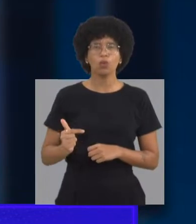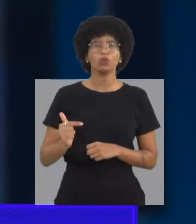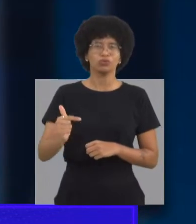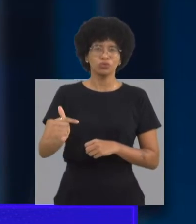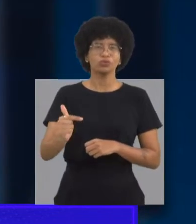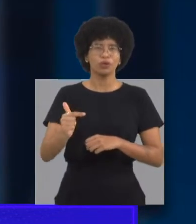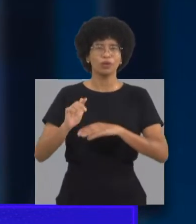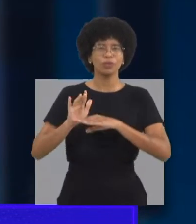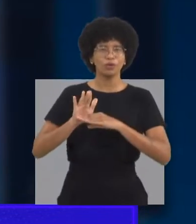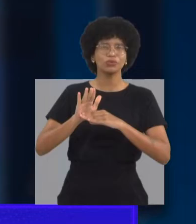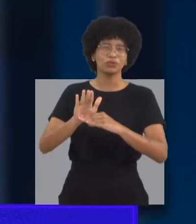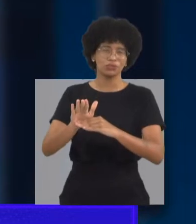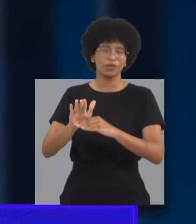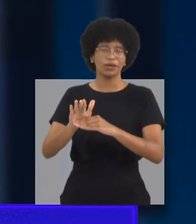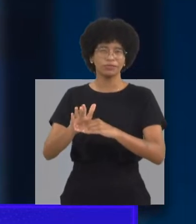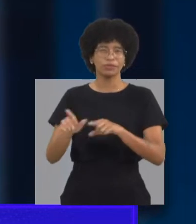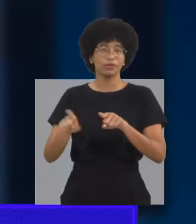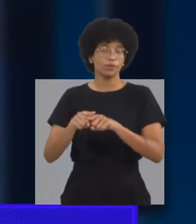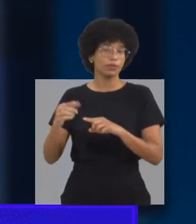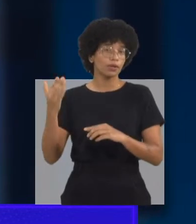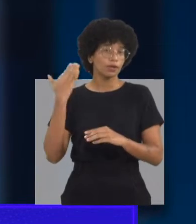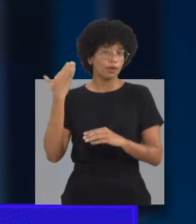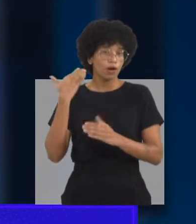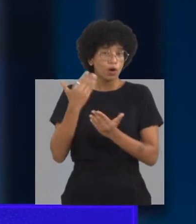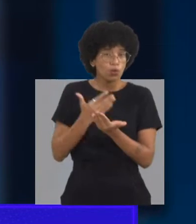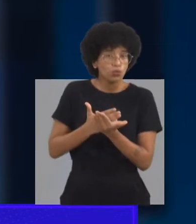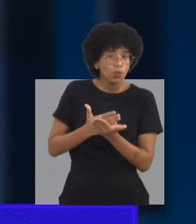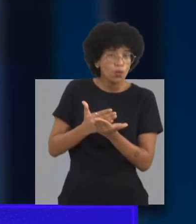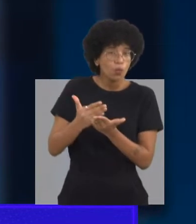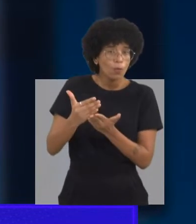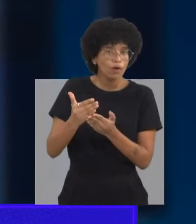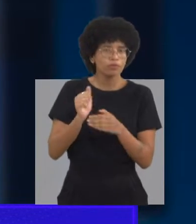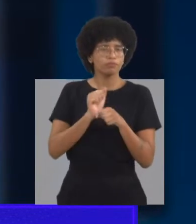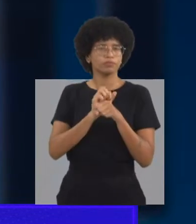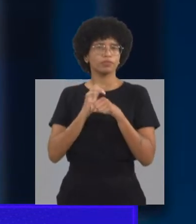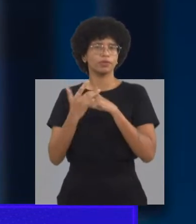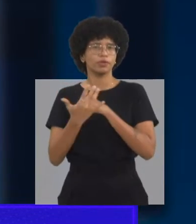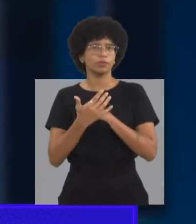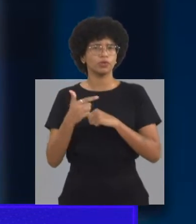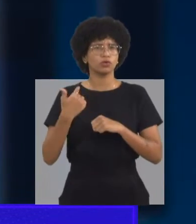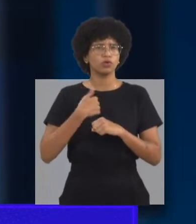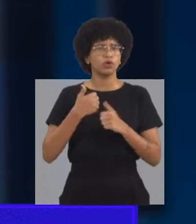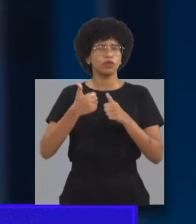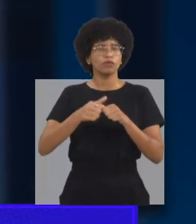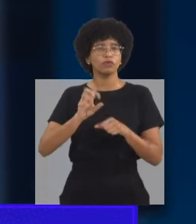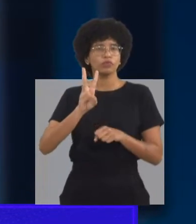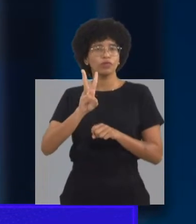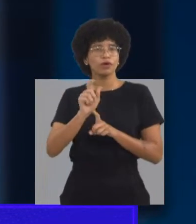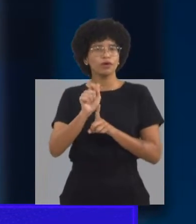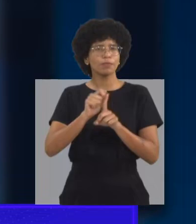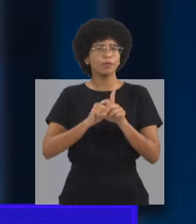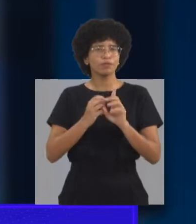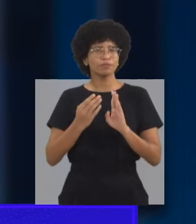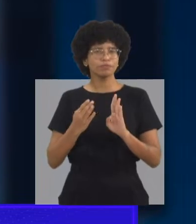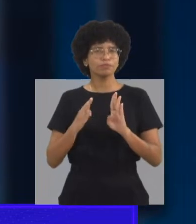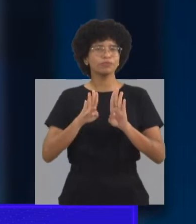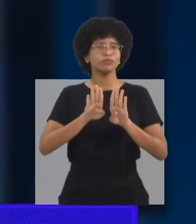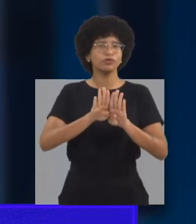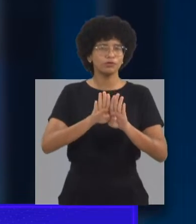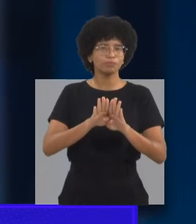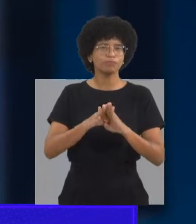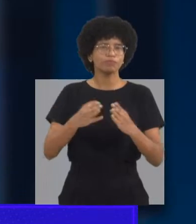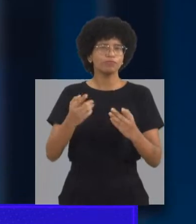continuidade dos atendimentos. Na época do início da pandemia, nós só ficamos três meses parados,